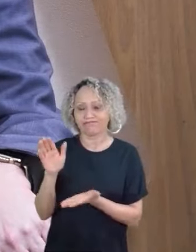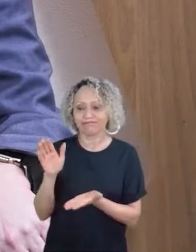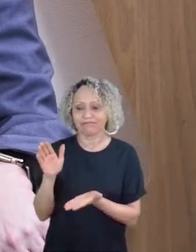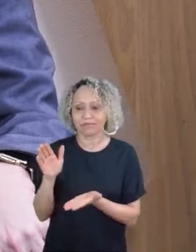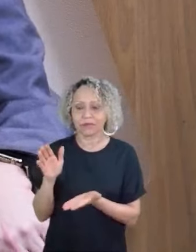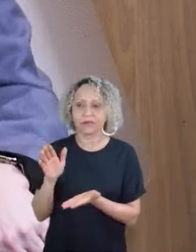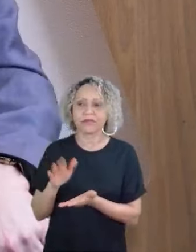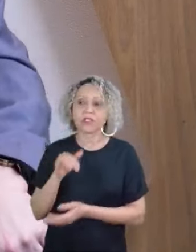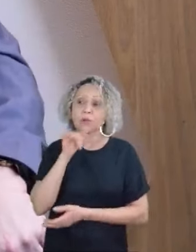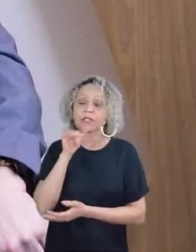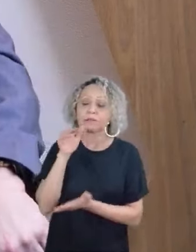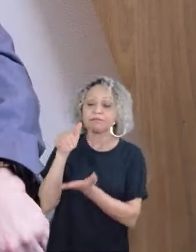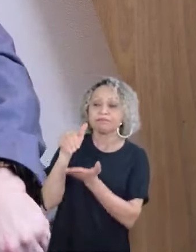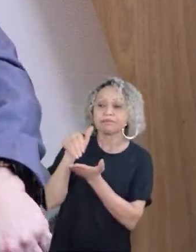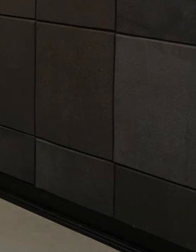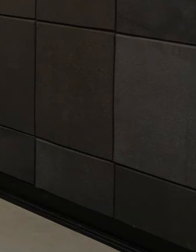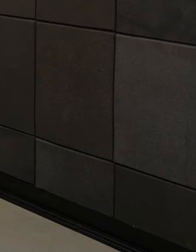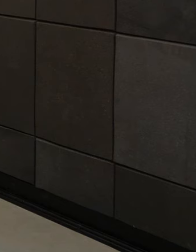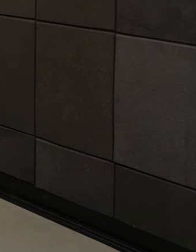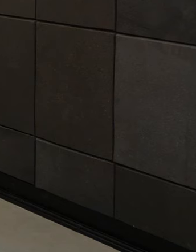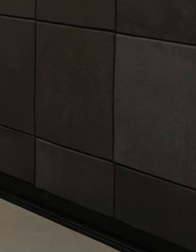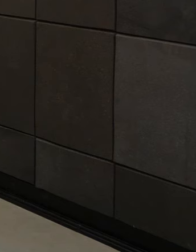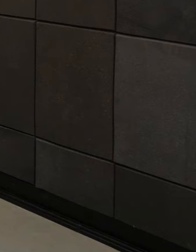demitido ele não pode ocupar cargo público.